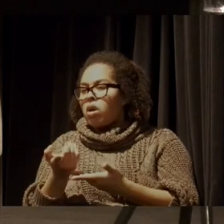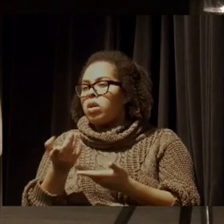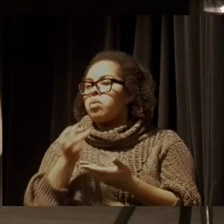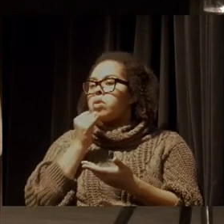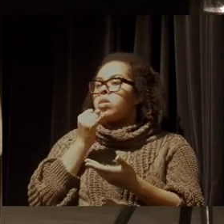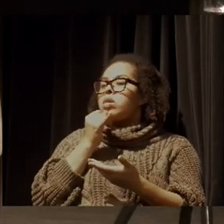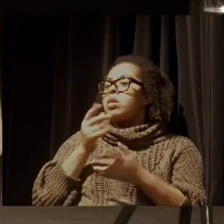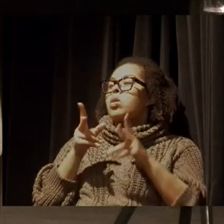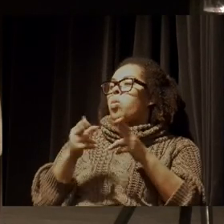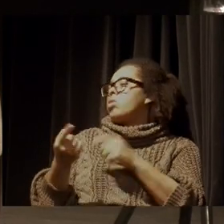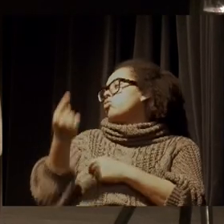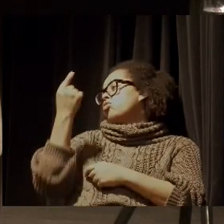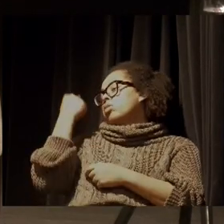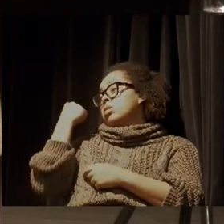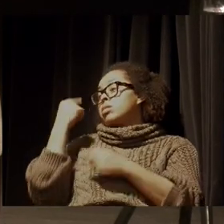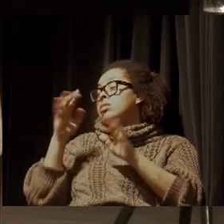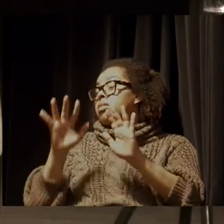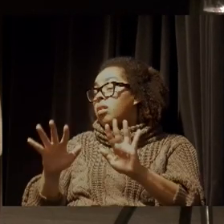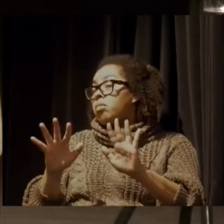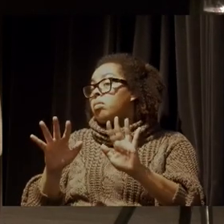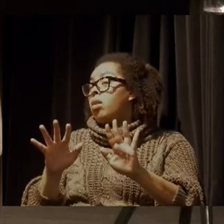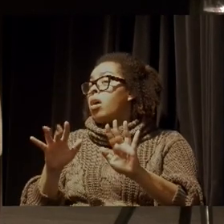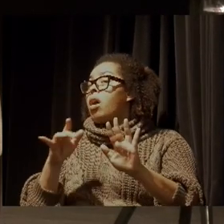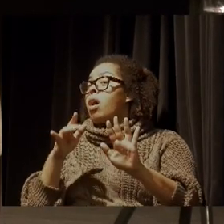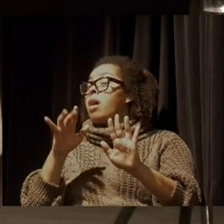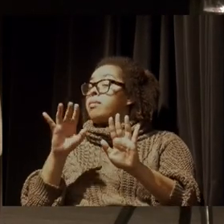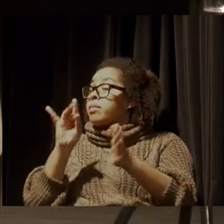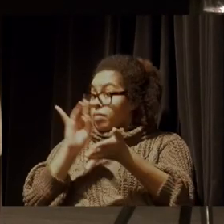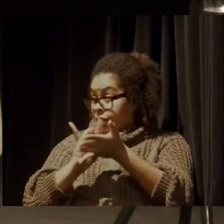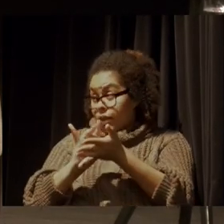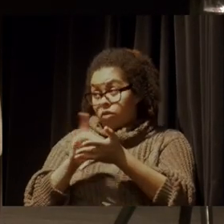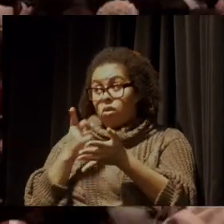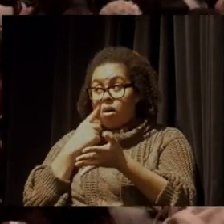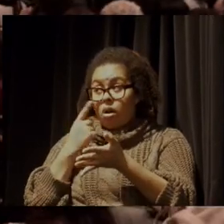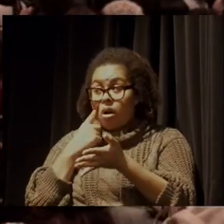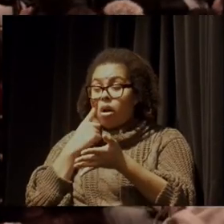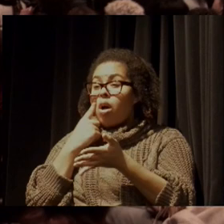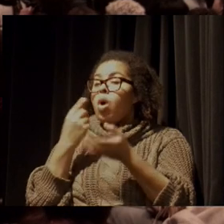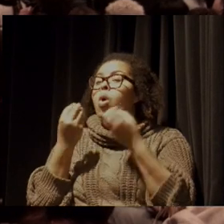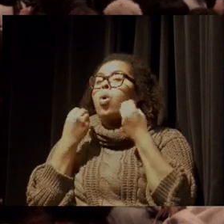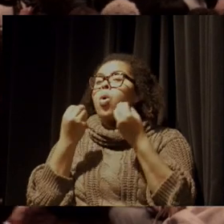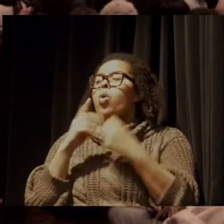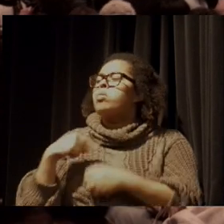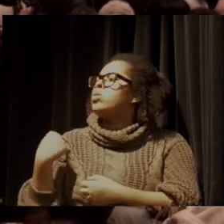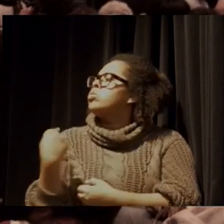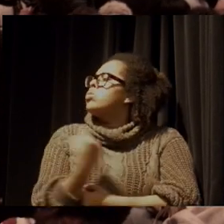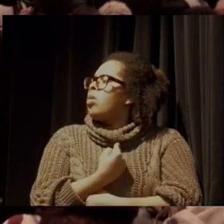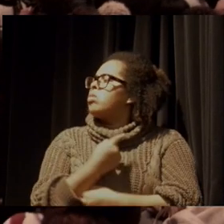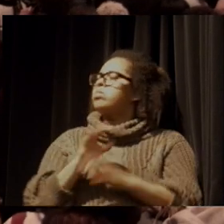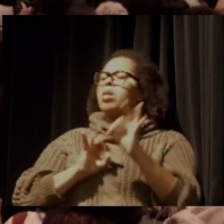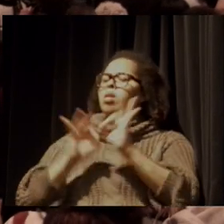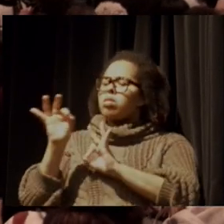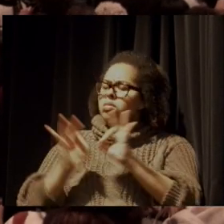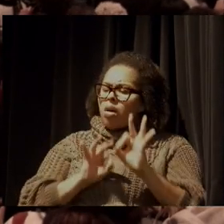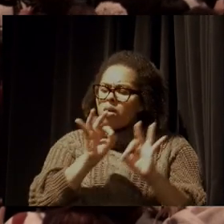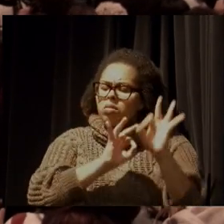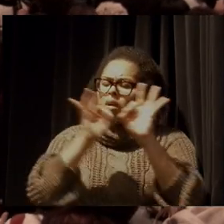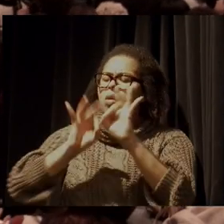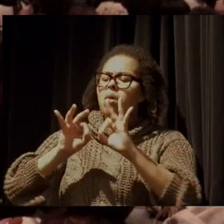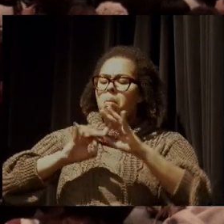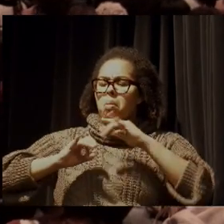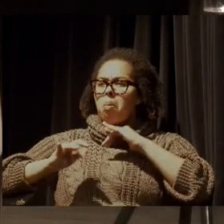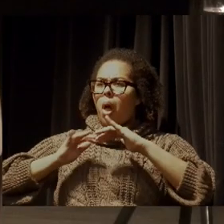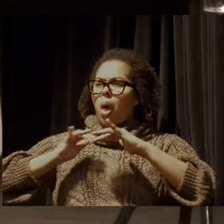anterior. Então, assim, na verdade, como é que a gente mobiliza uma sociedade